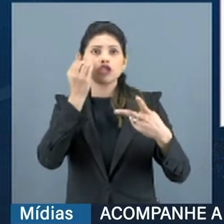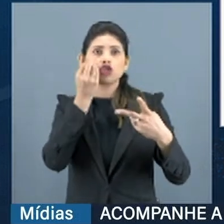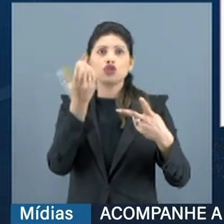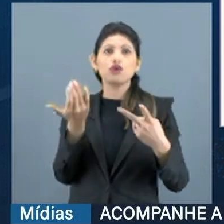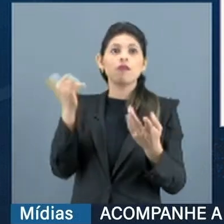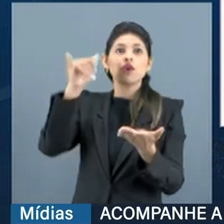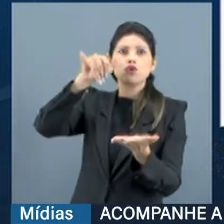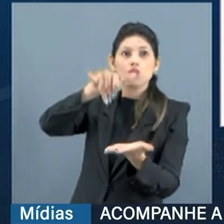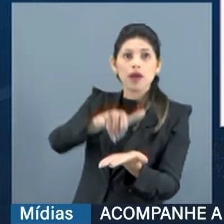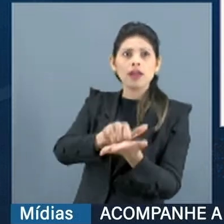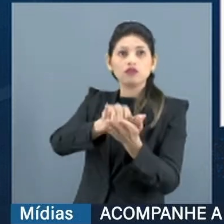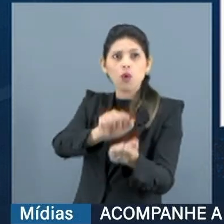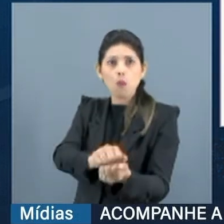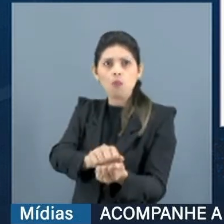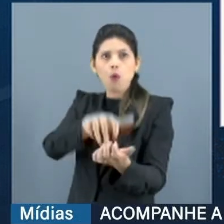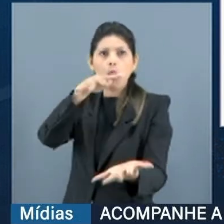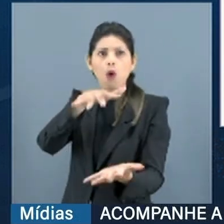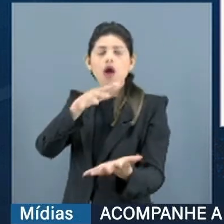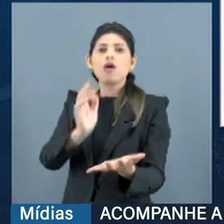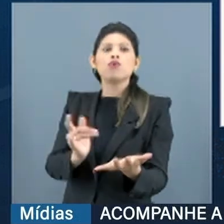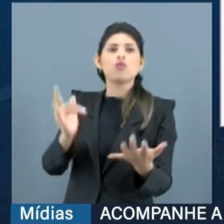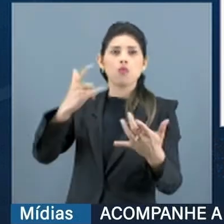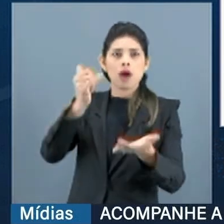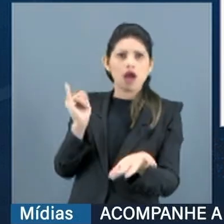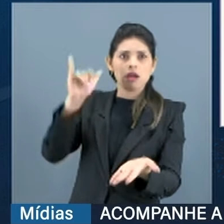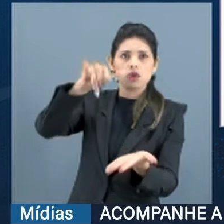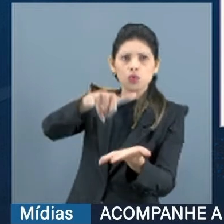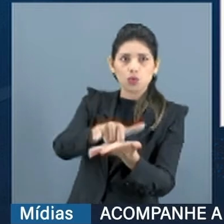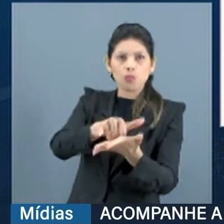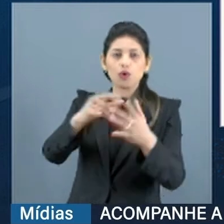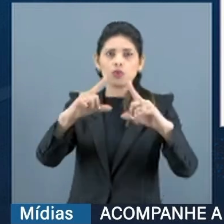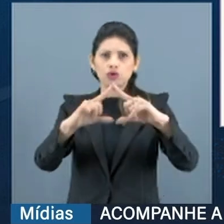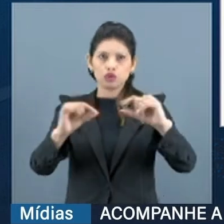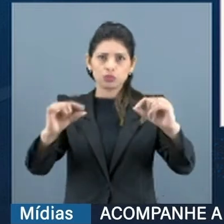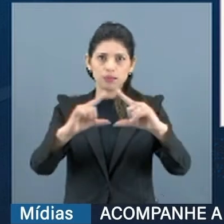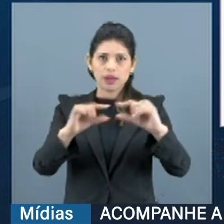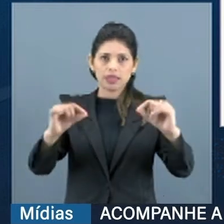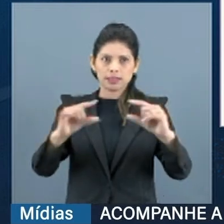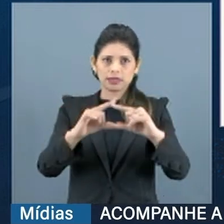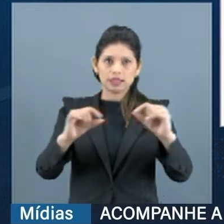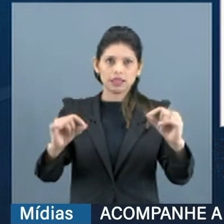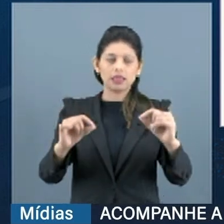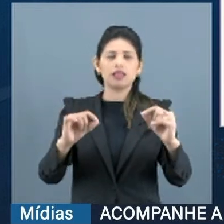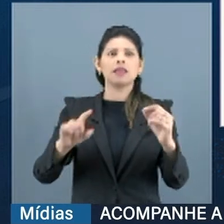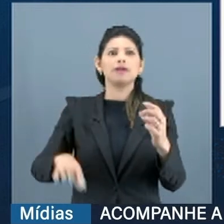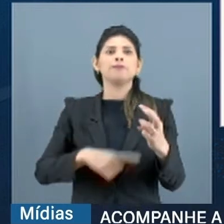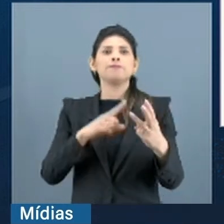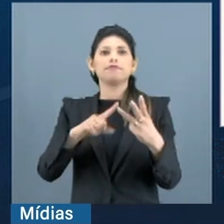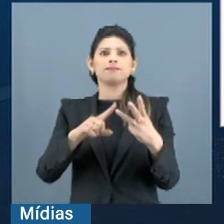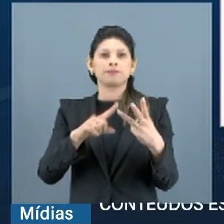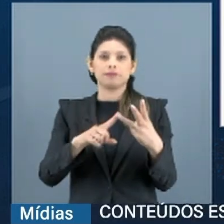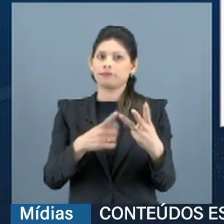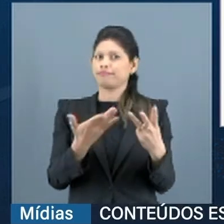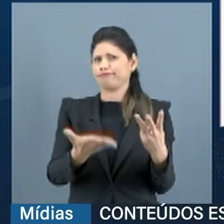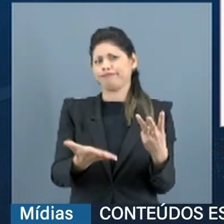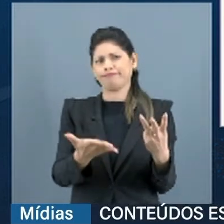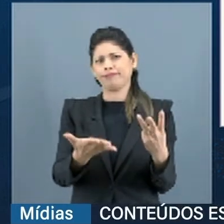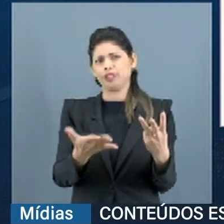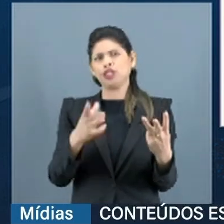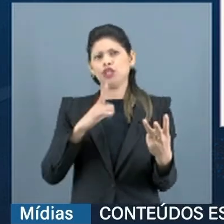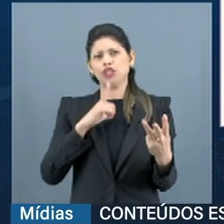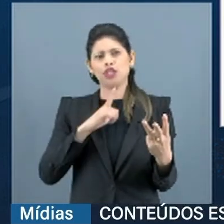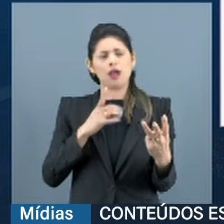aeroporto de Brasília. Famílias, crianças, idosos. É um fato, gente.